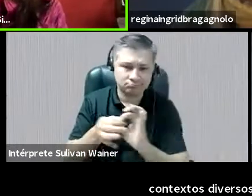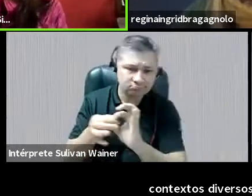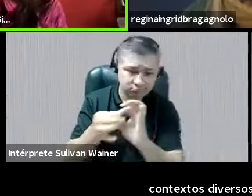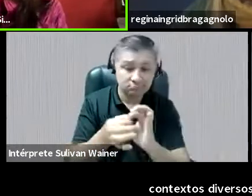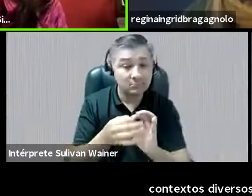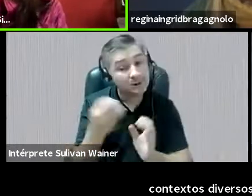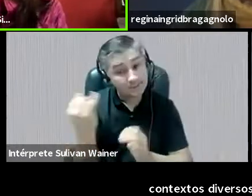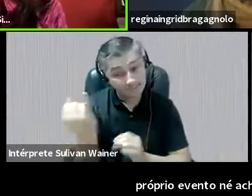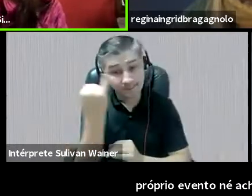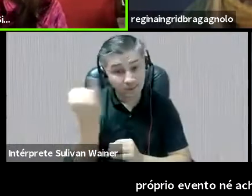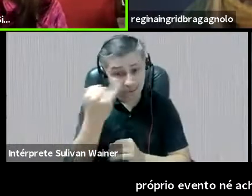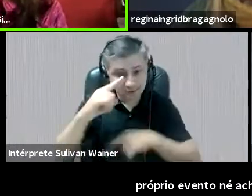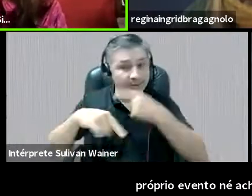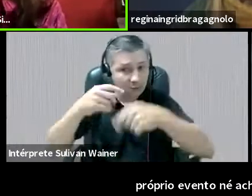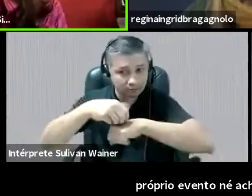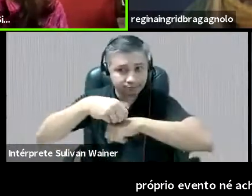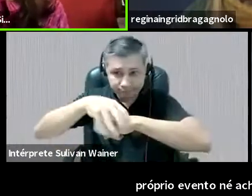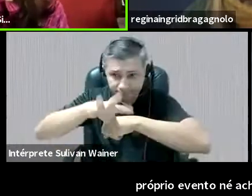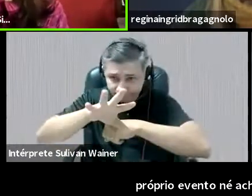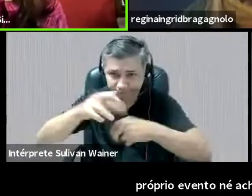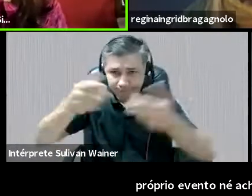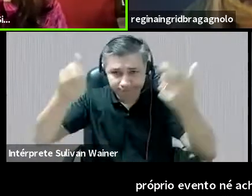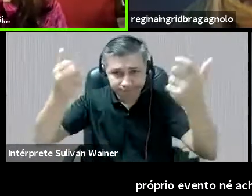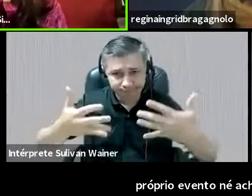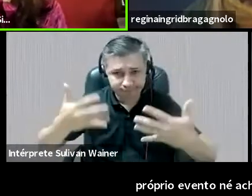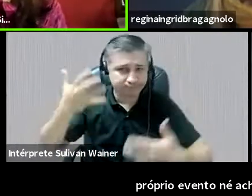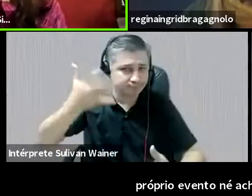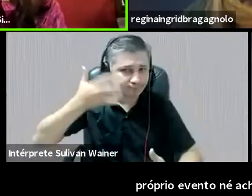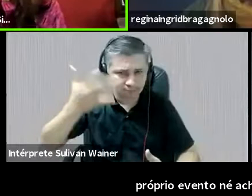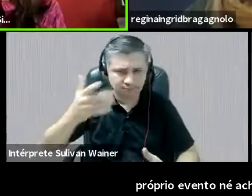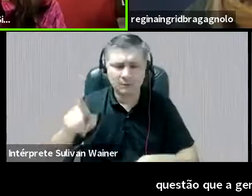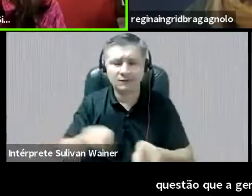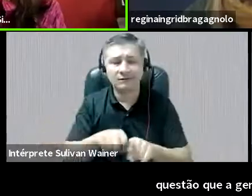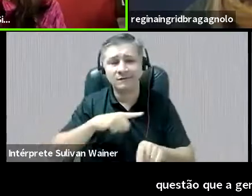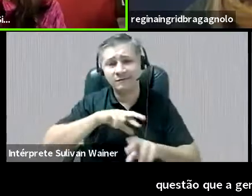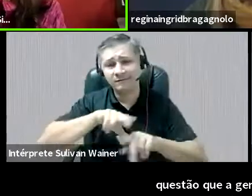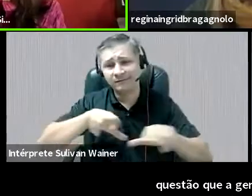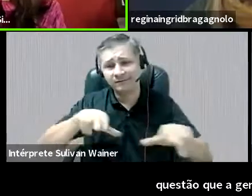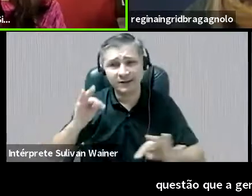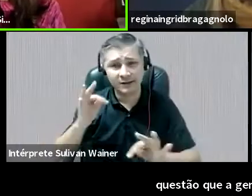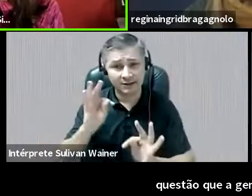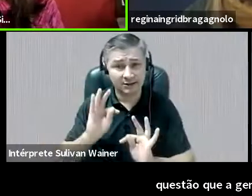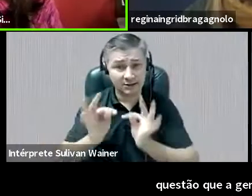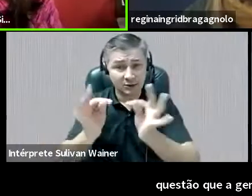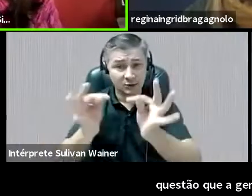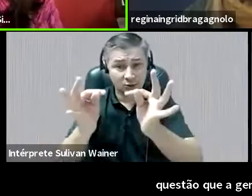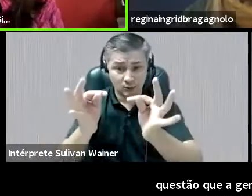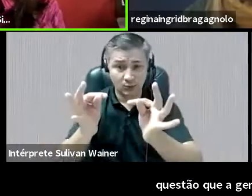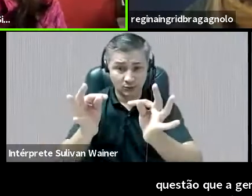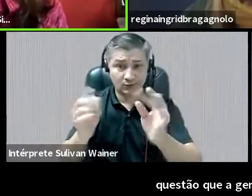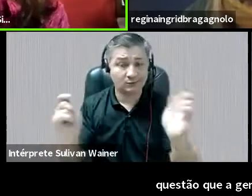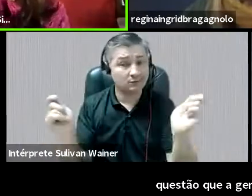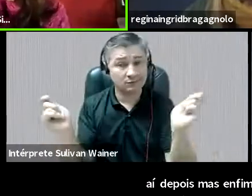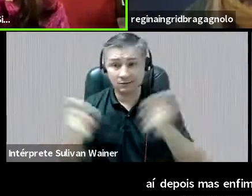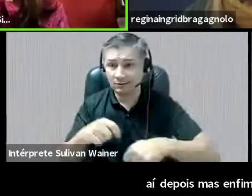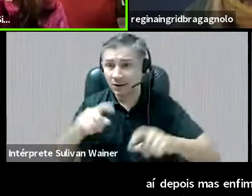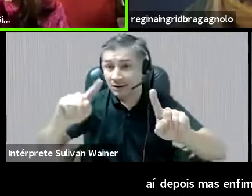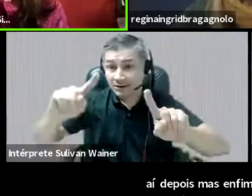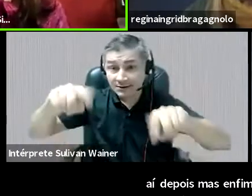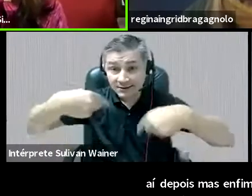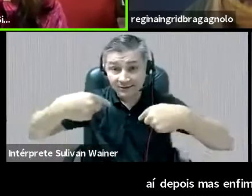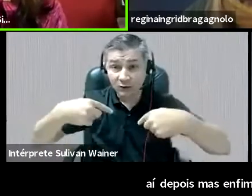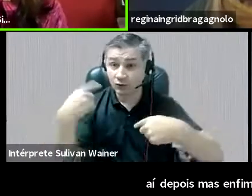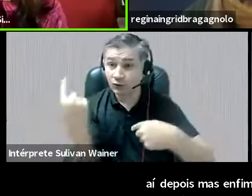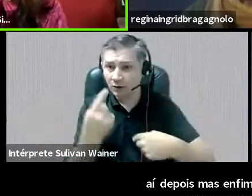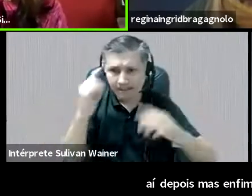trazer aí depois, mas, enfim, a tecnologia se tornou um grande desafio para a gente pensar